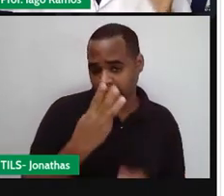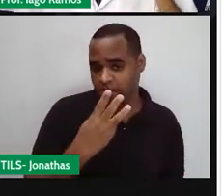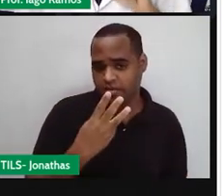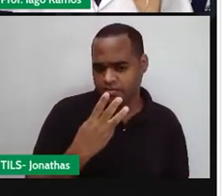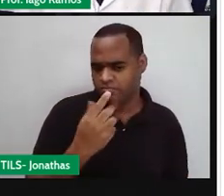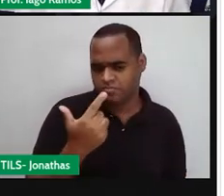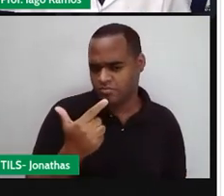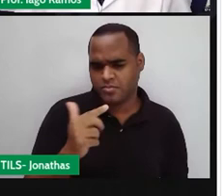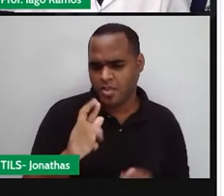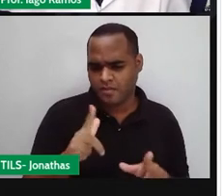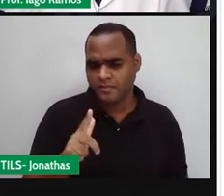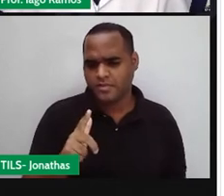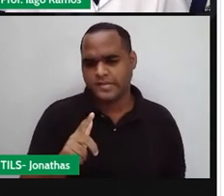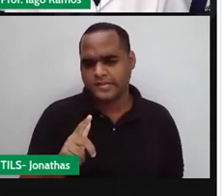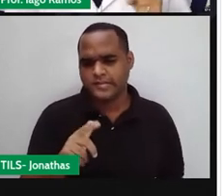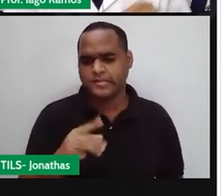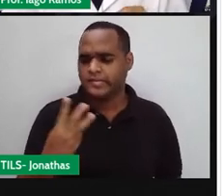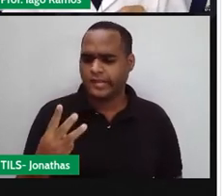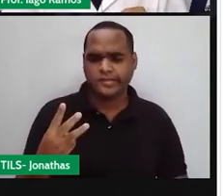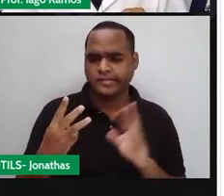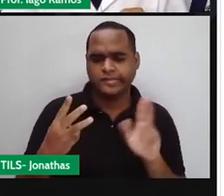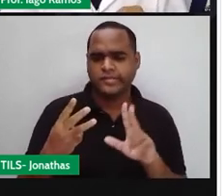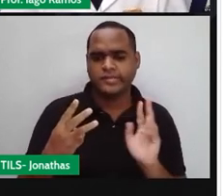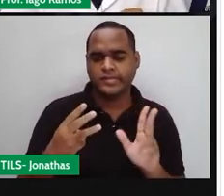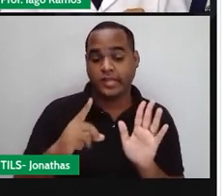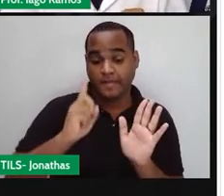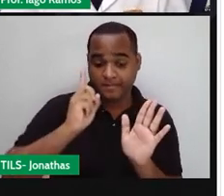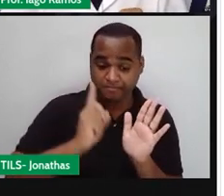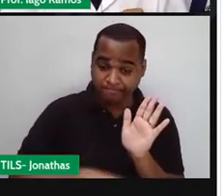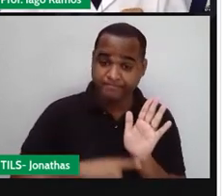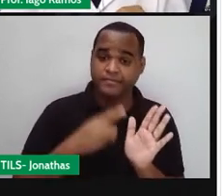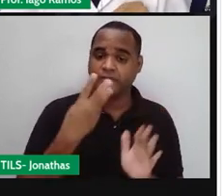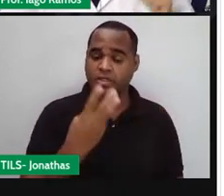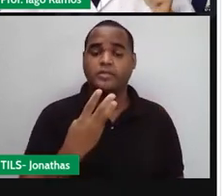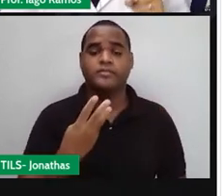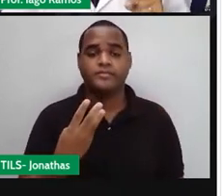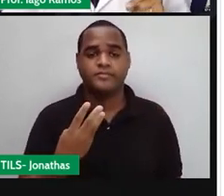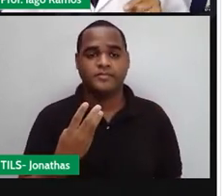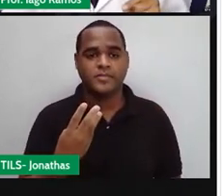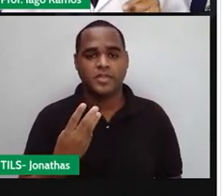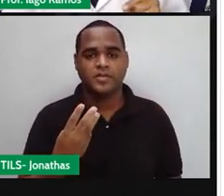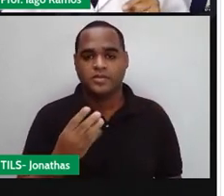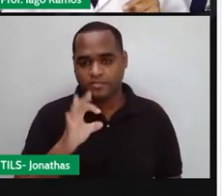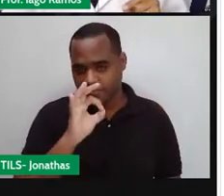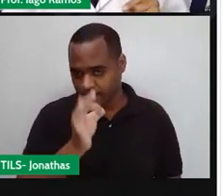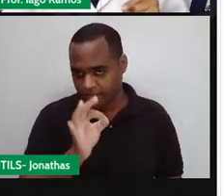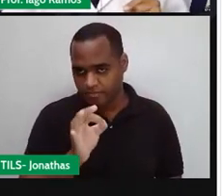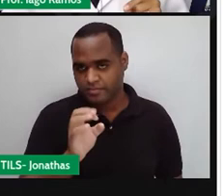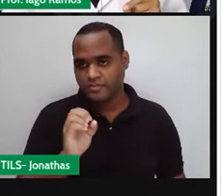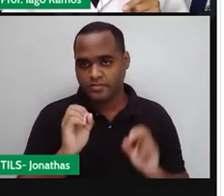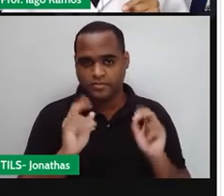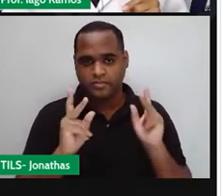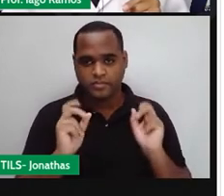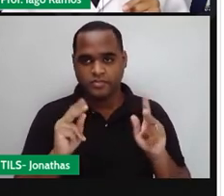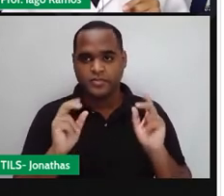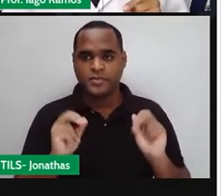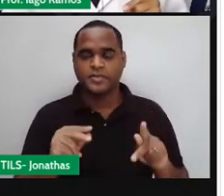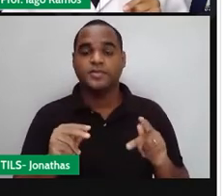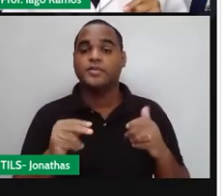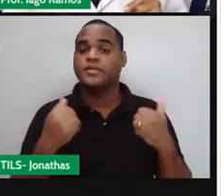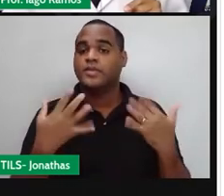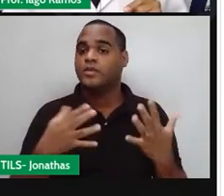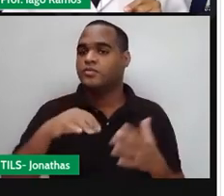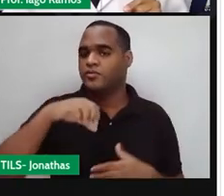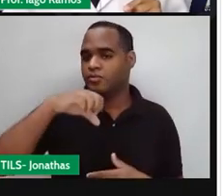desculpa. Então, não vai ser três, professor. Vai ter que ser menos três. Exatamente. Tá? Então,